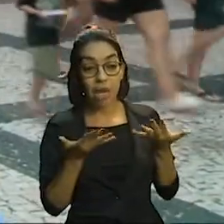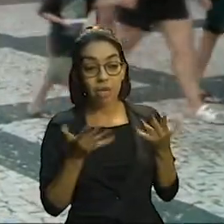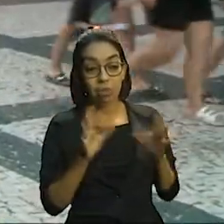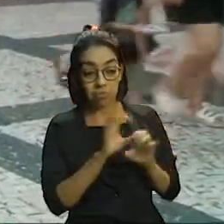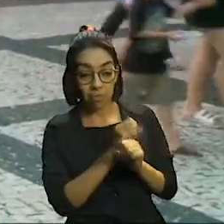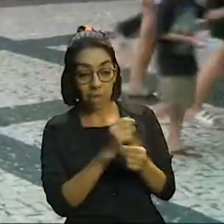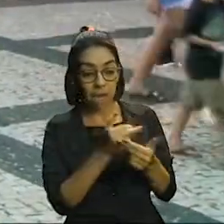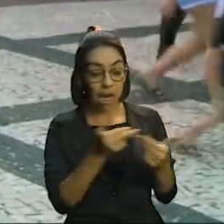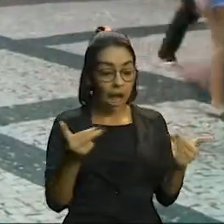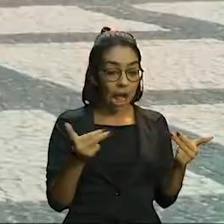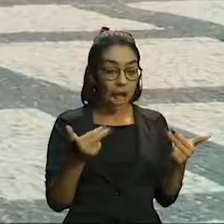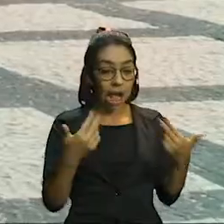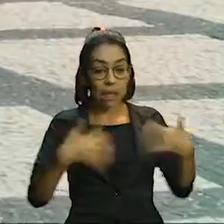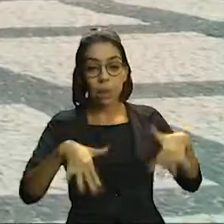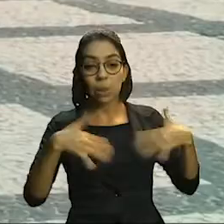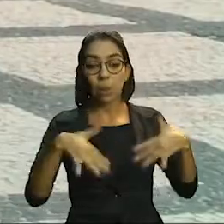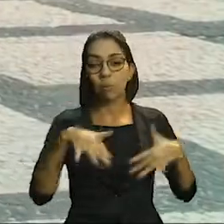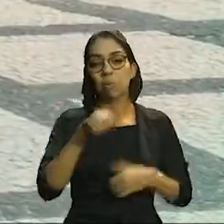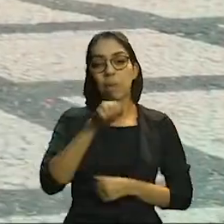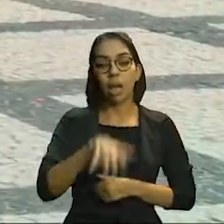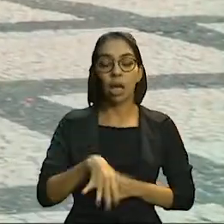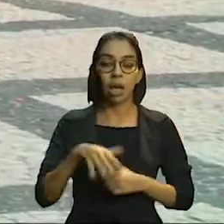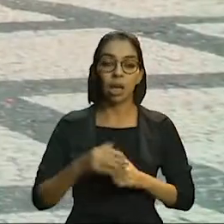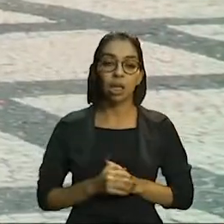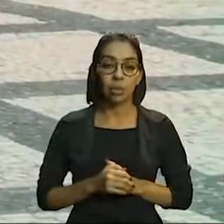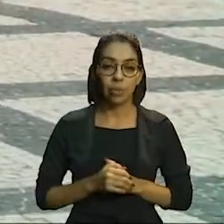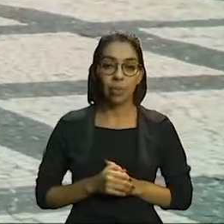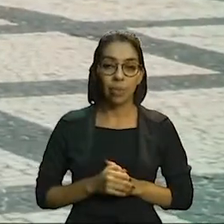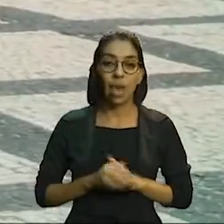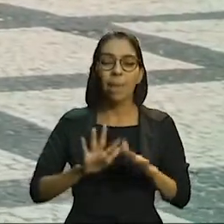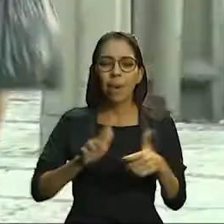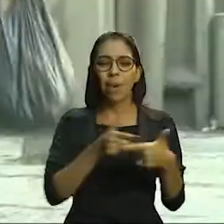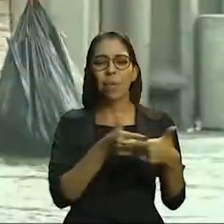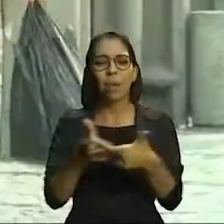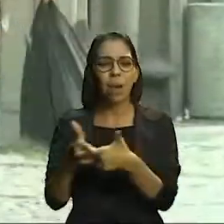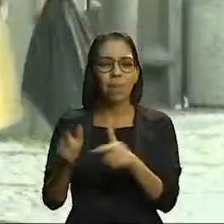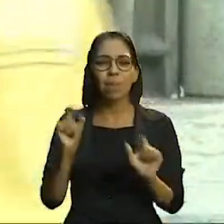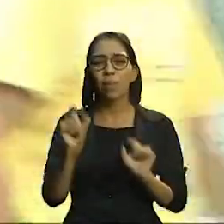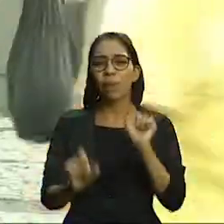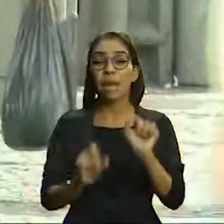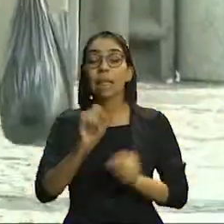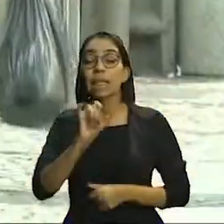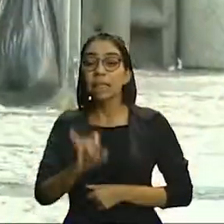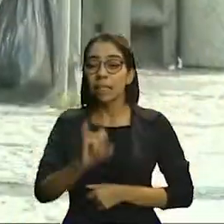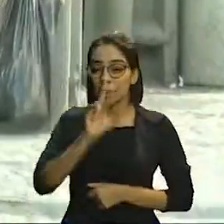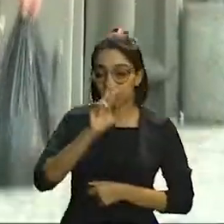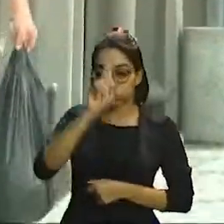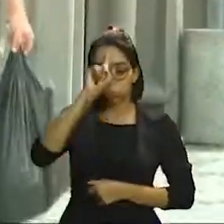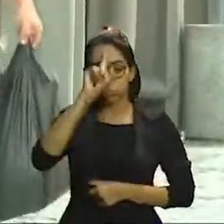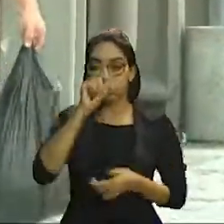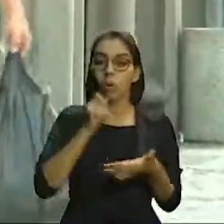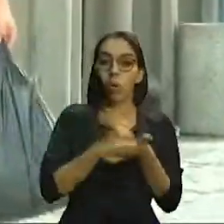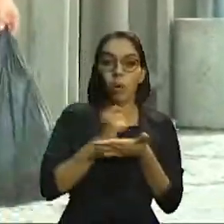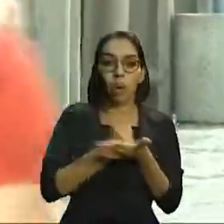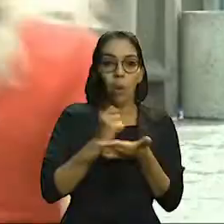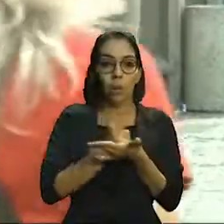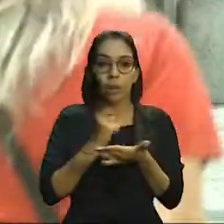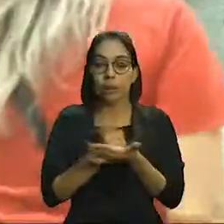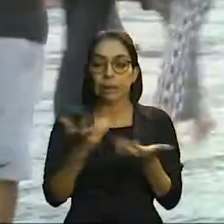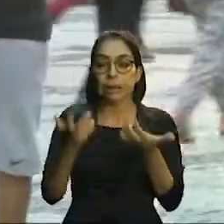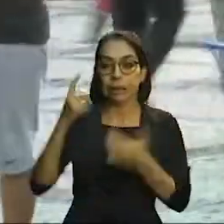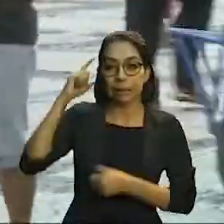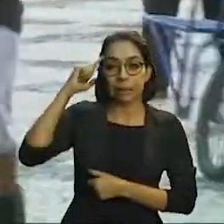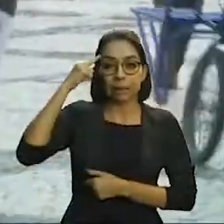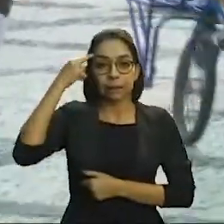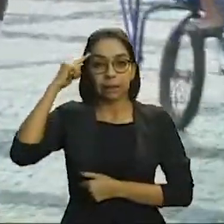num preço bem menor. O problema é quando se perde o controle com os gastos, comprando de forma compulsiva.